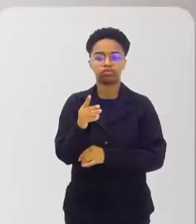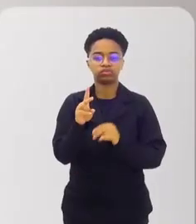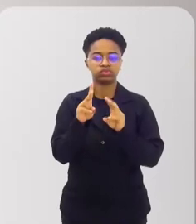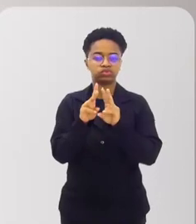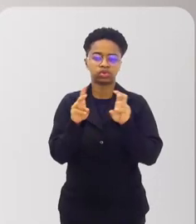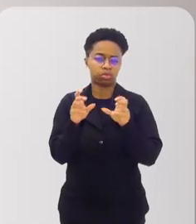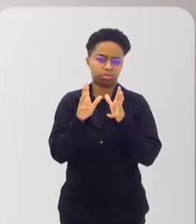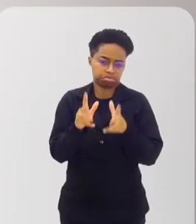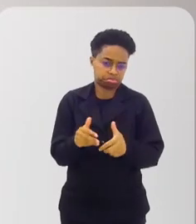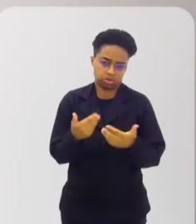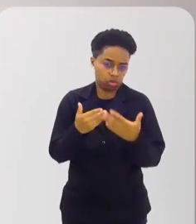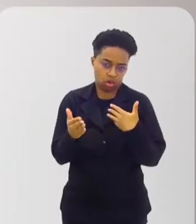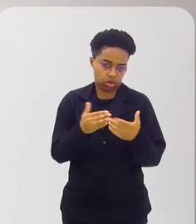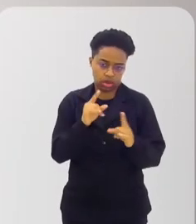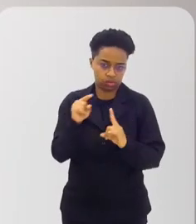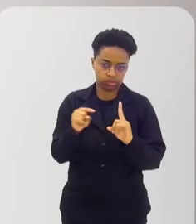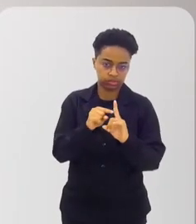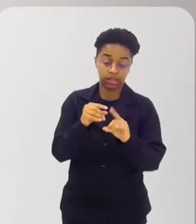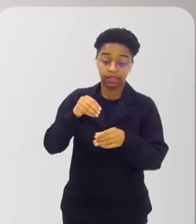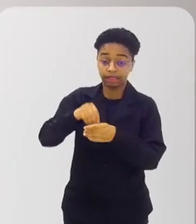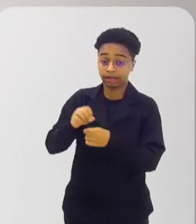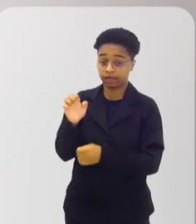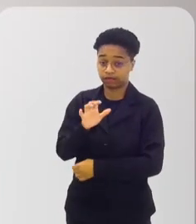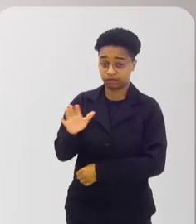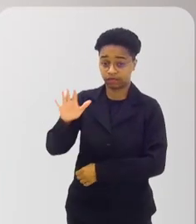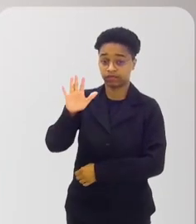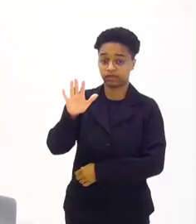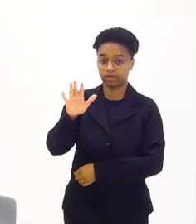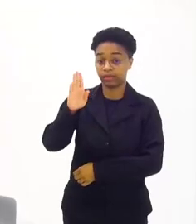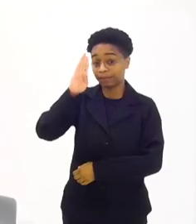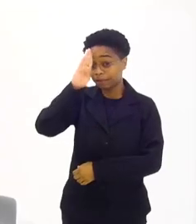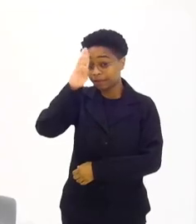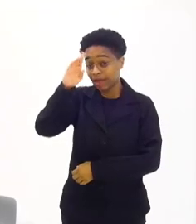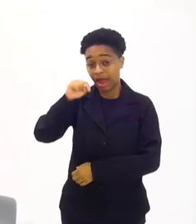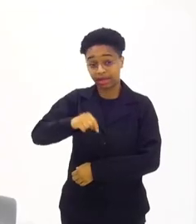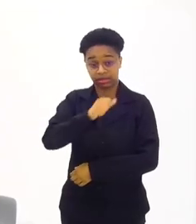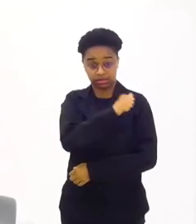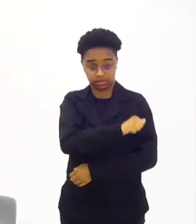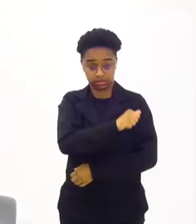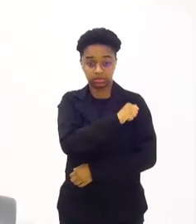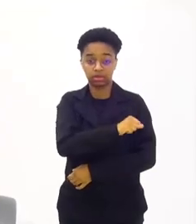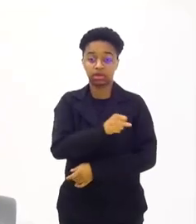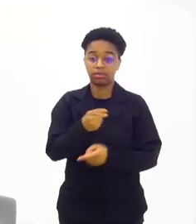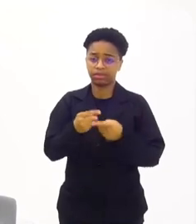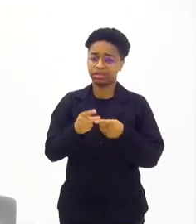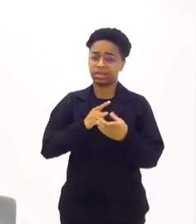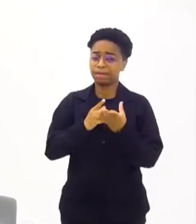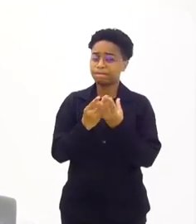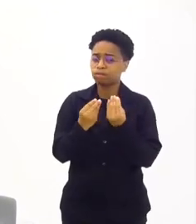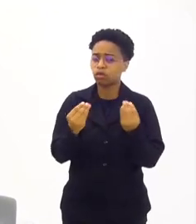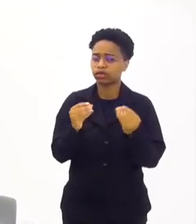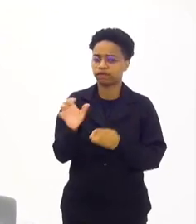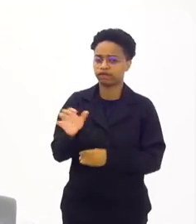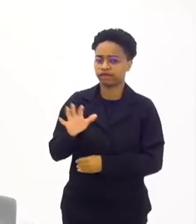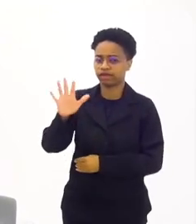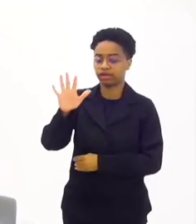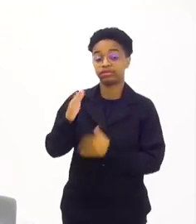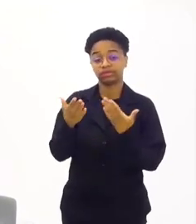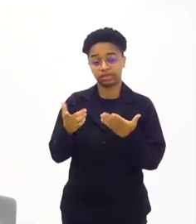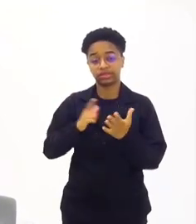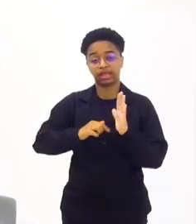de higienização bucal, seja qual for a missão dentro de uma comunidade, principalmente aqui no Rio, que nós temos muitas,